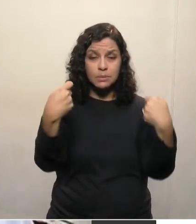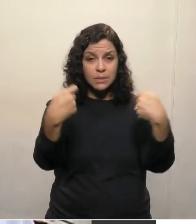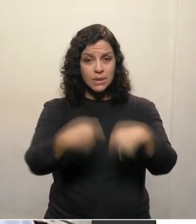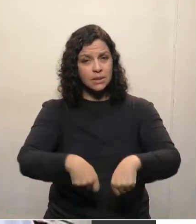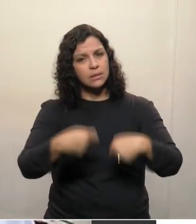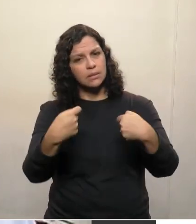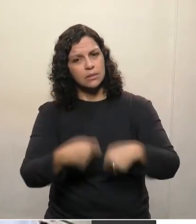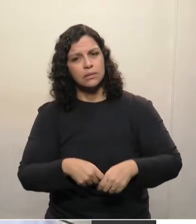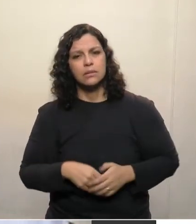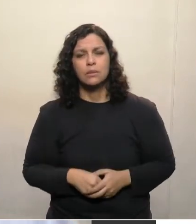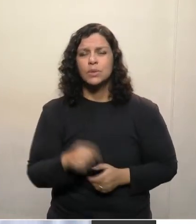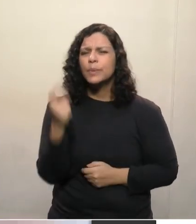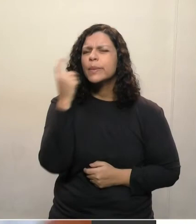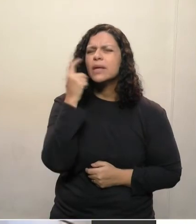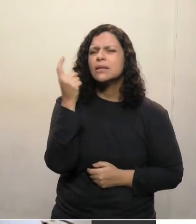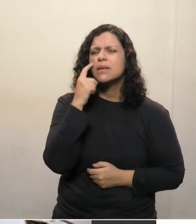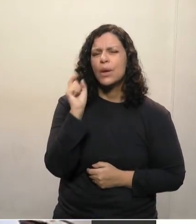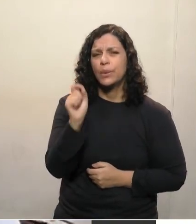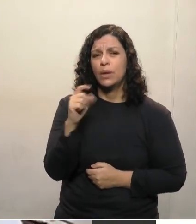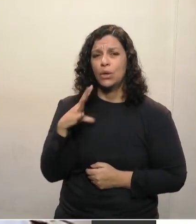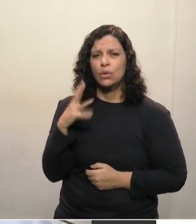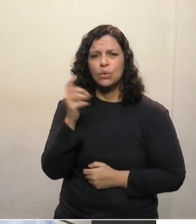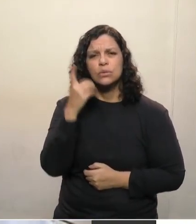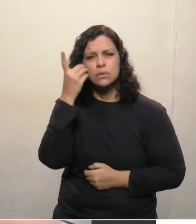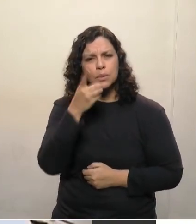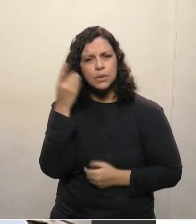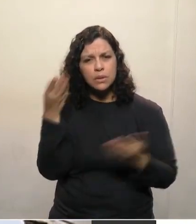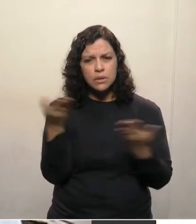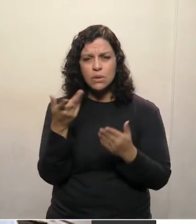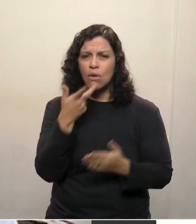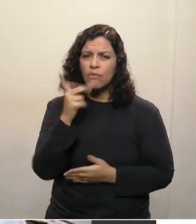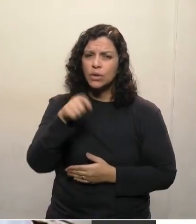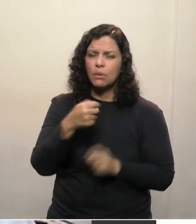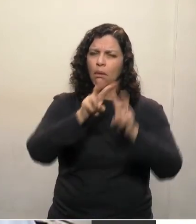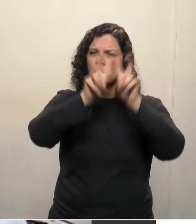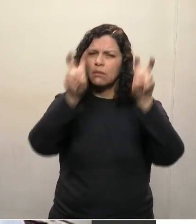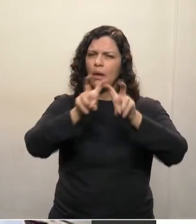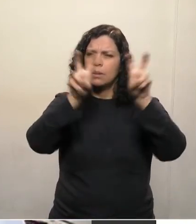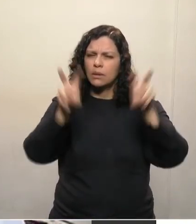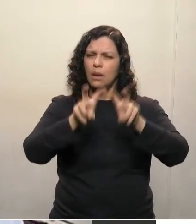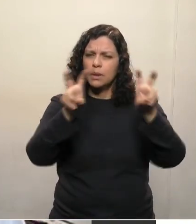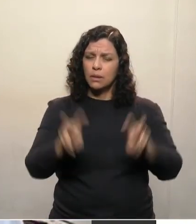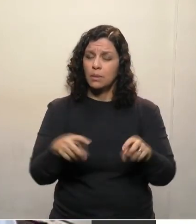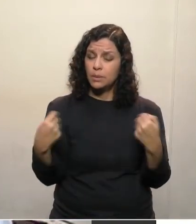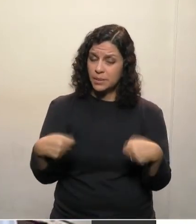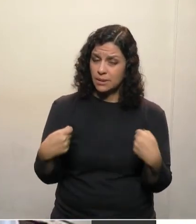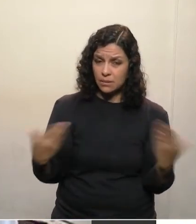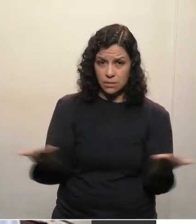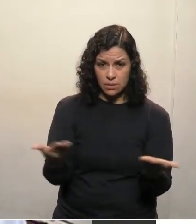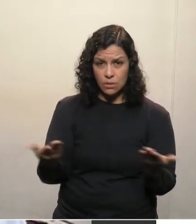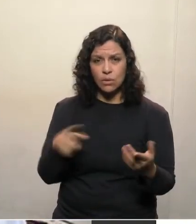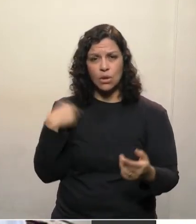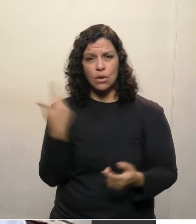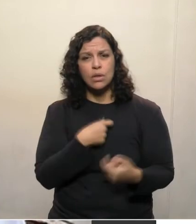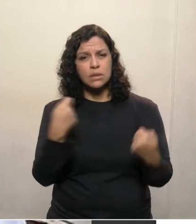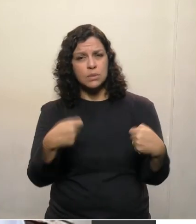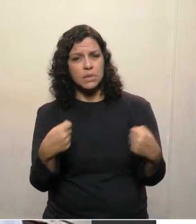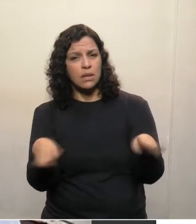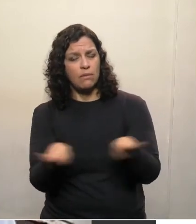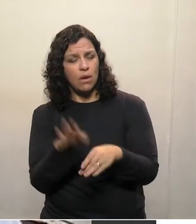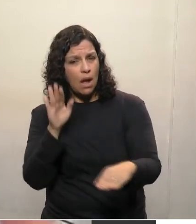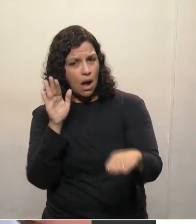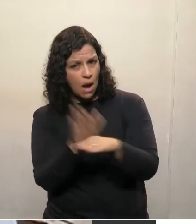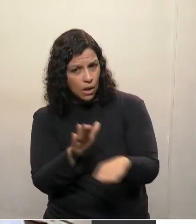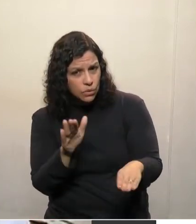pensar. Todos os deputados aqui colocam assuntos importantes, pertinentes, e eu precisava dar a minha